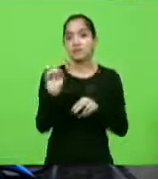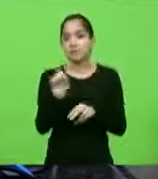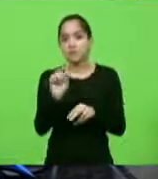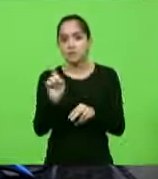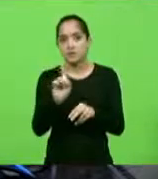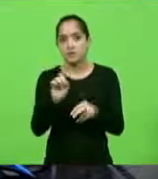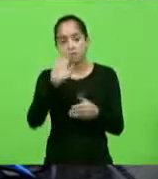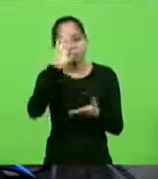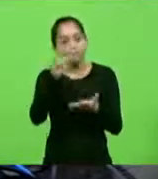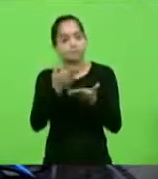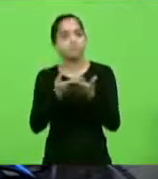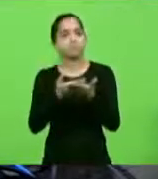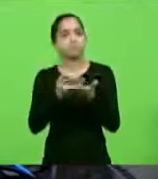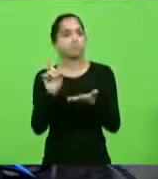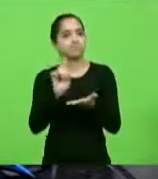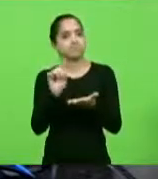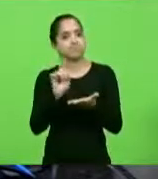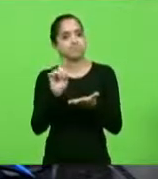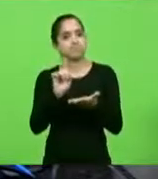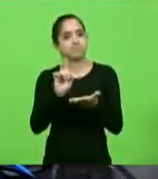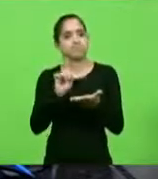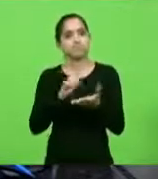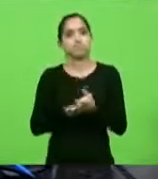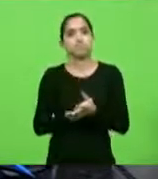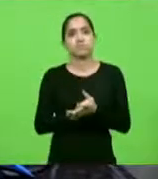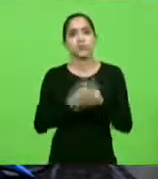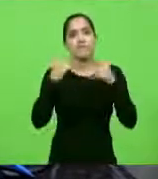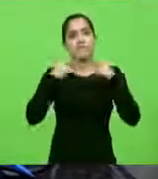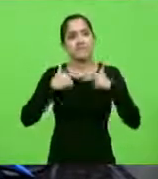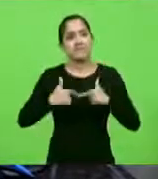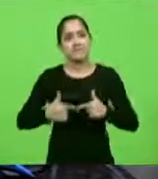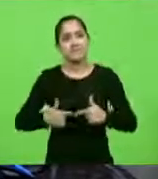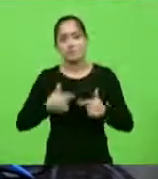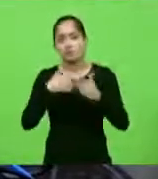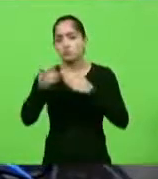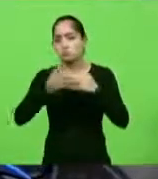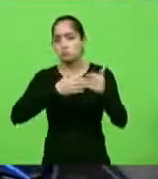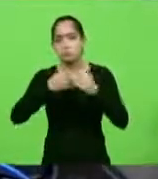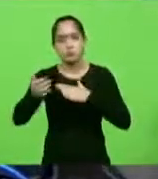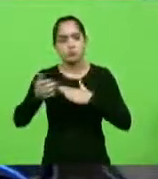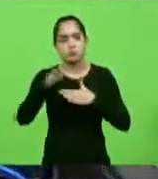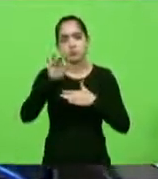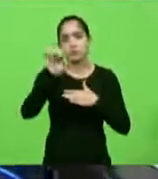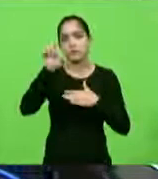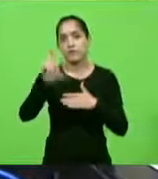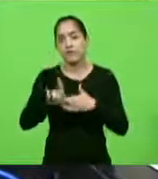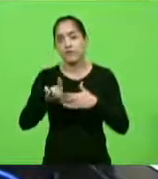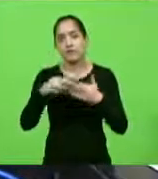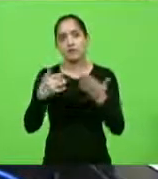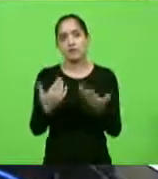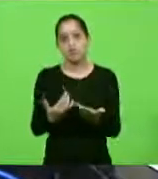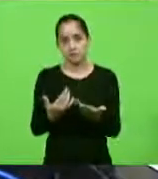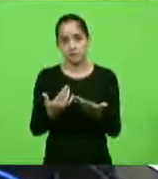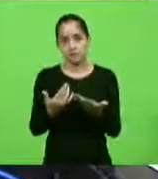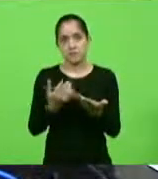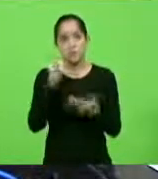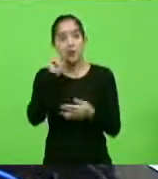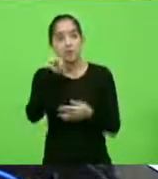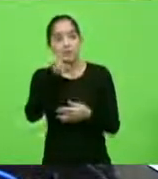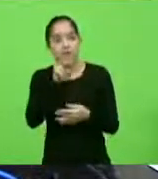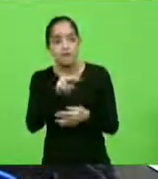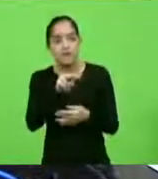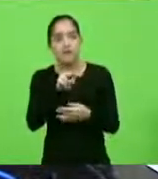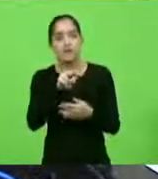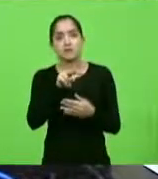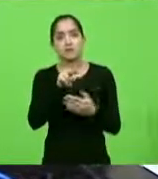porque não creem, porque suas almas estão vazias de qualquer tipo de fé, além daquilo que podem ver no